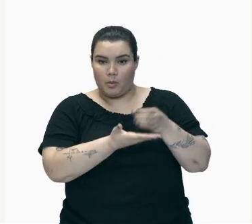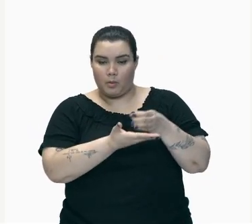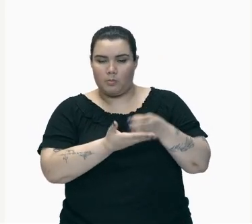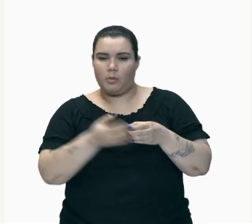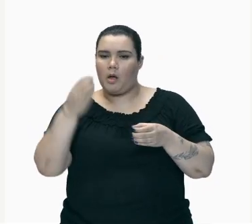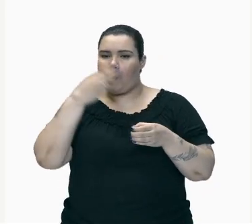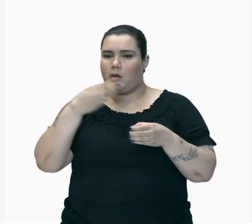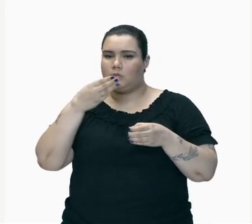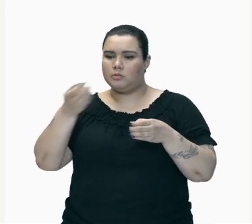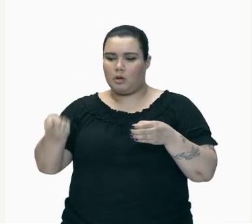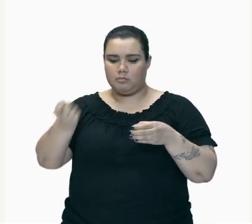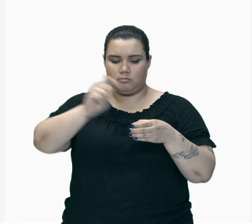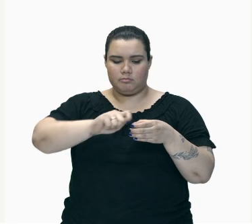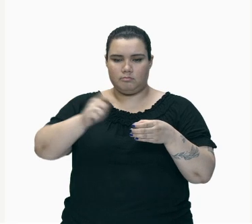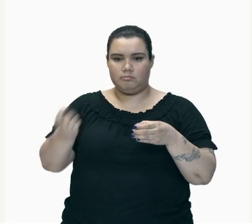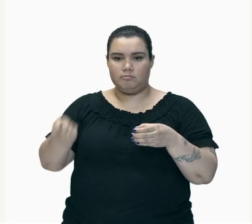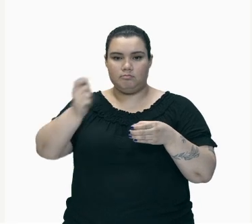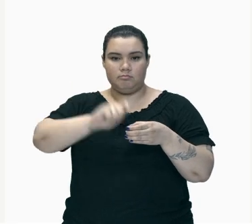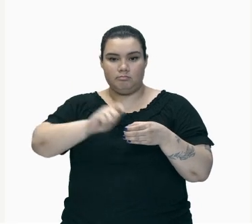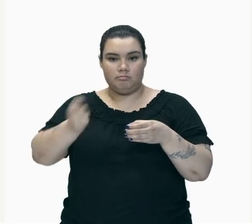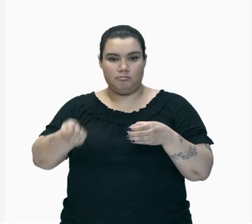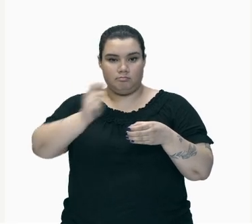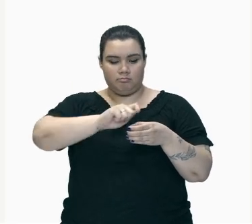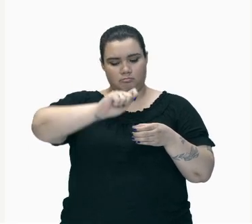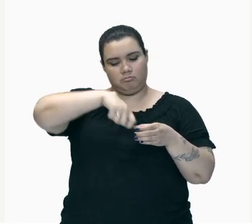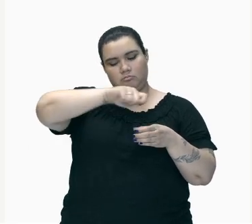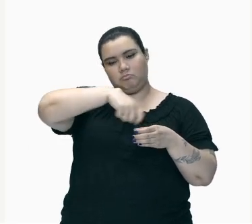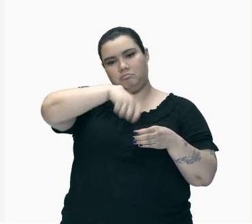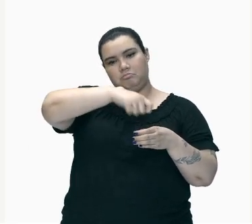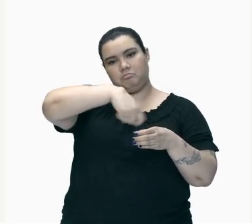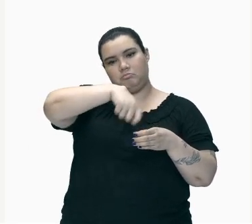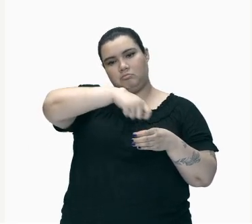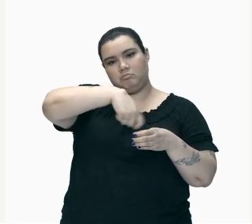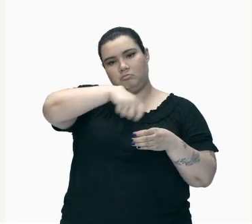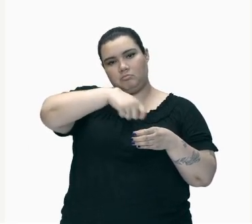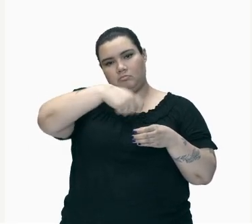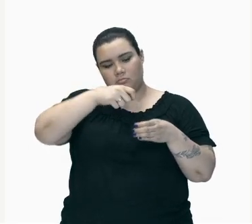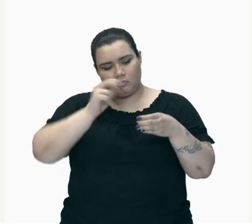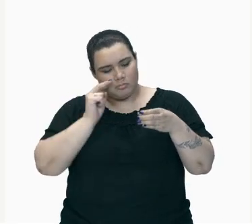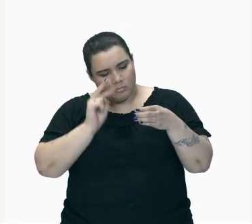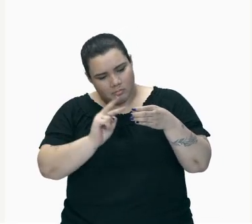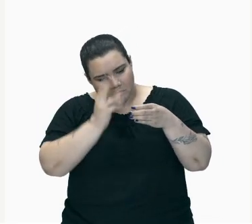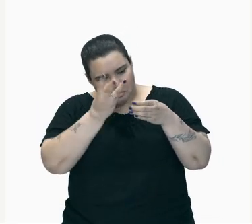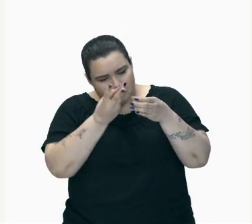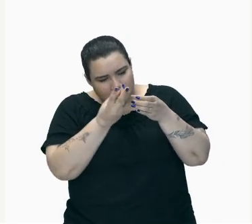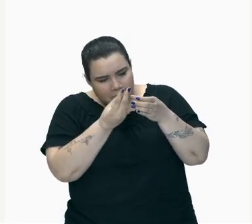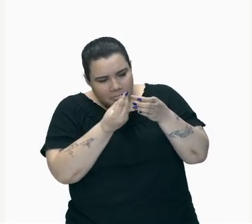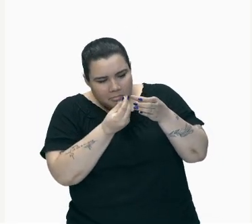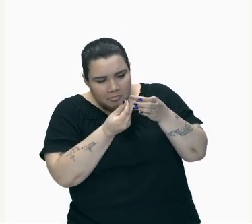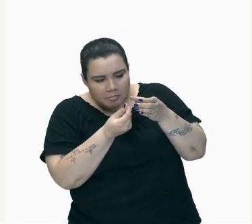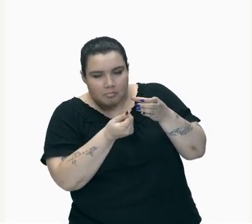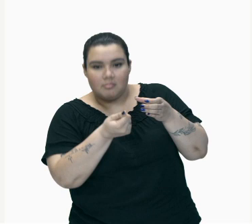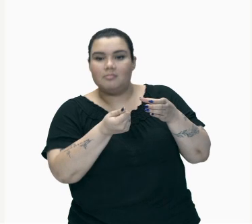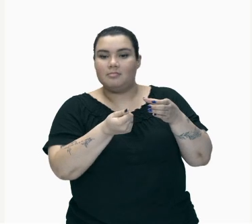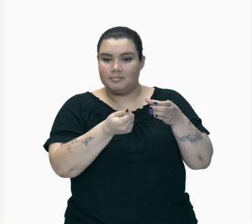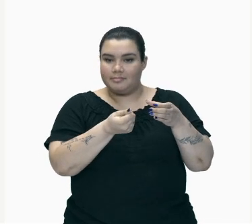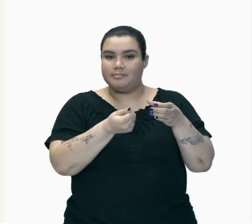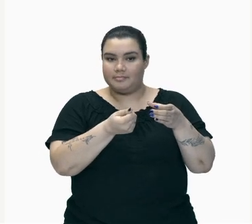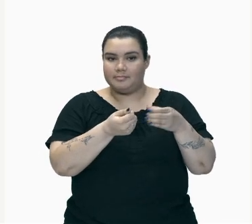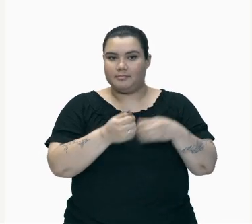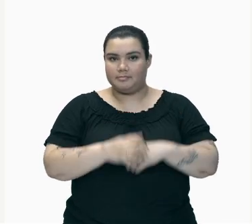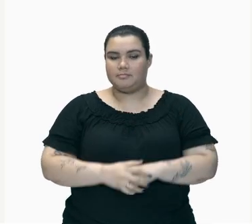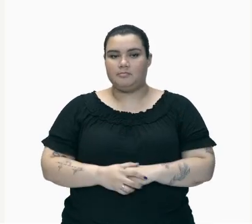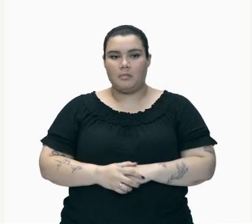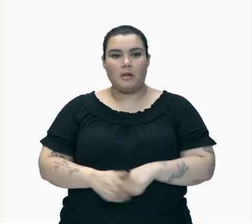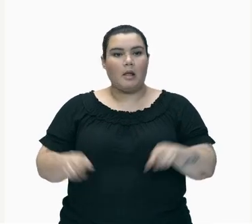água E aí Ocorre a Dissolução A quebra De uma pedra Também é